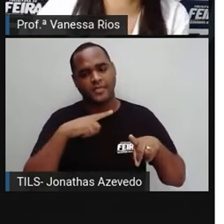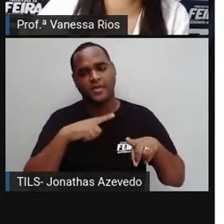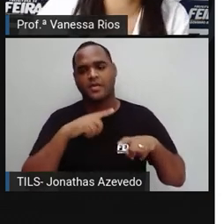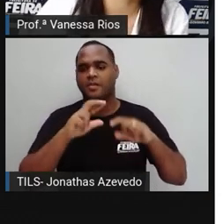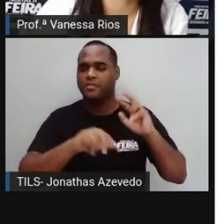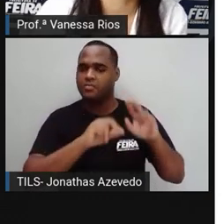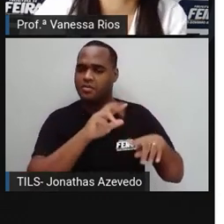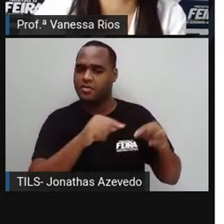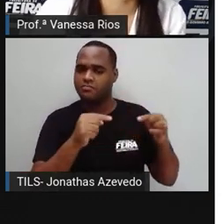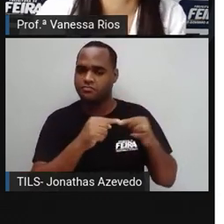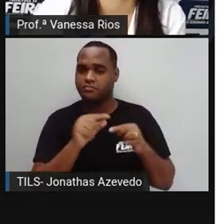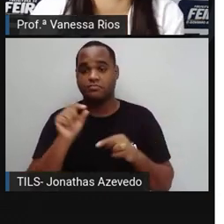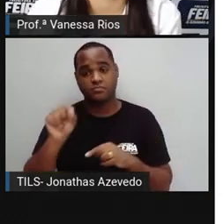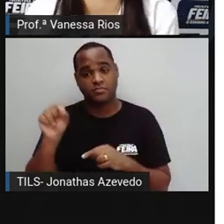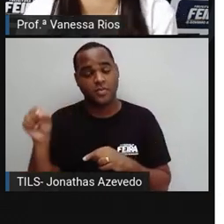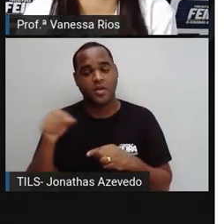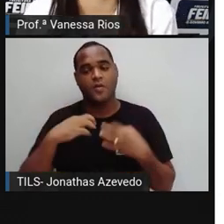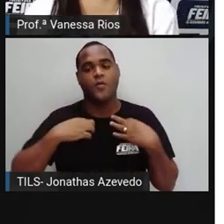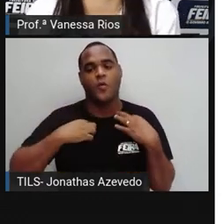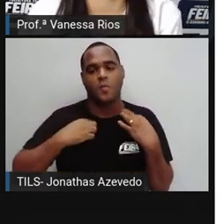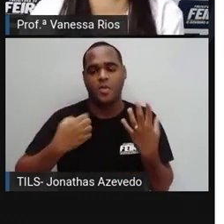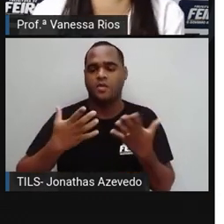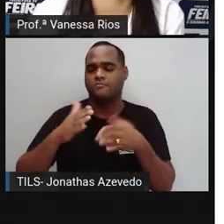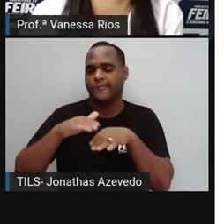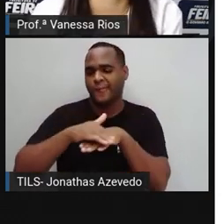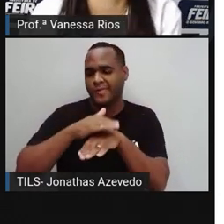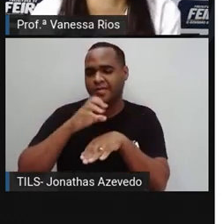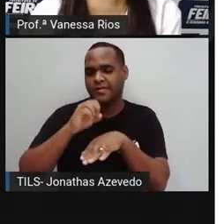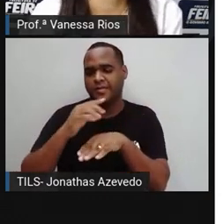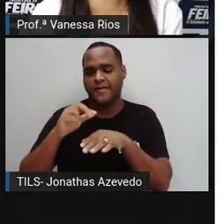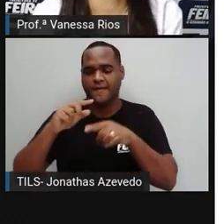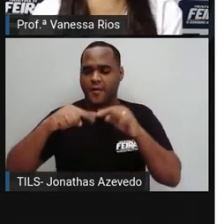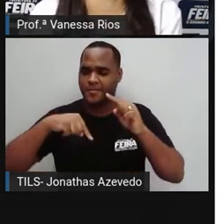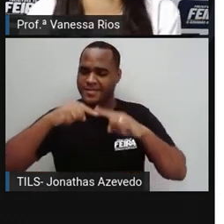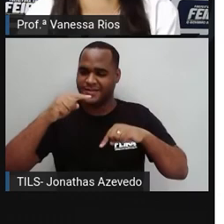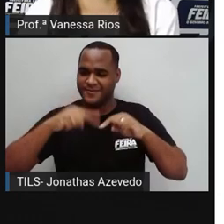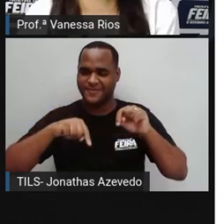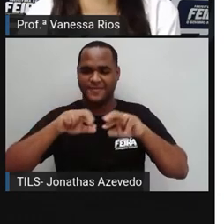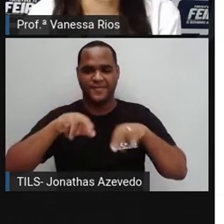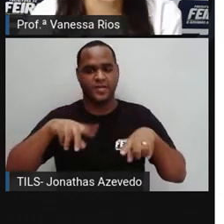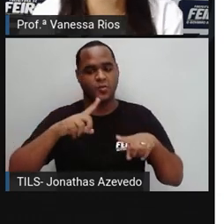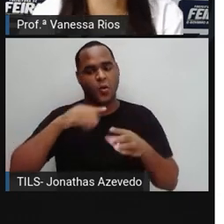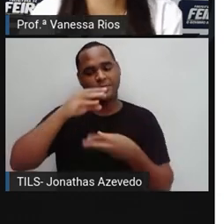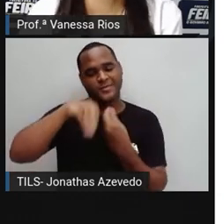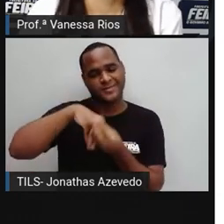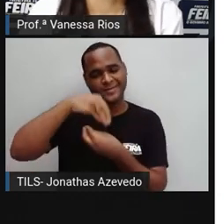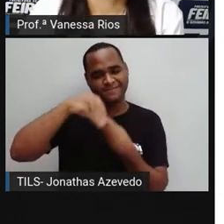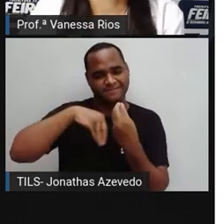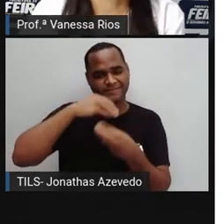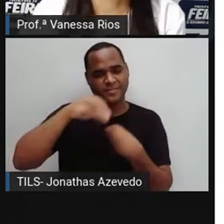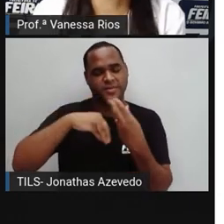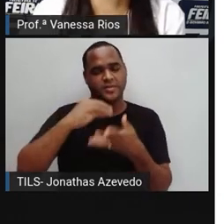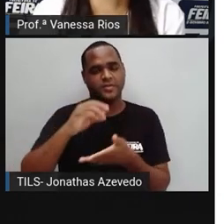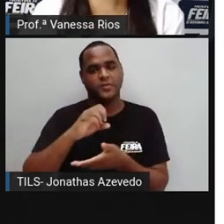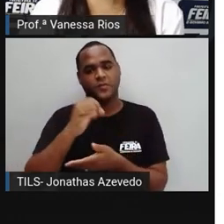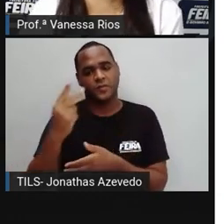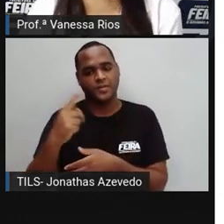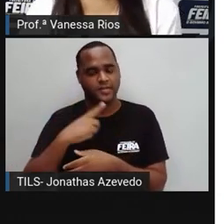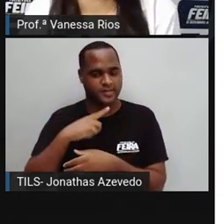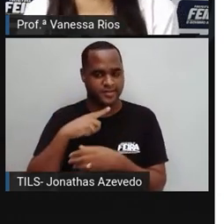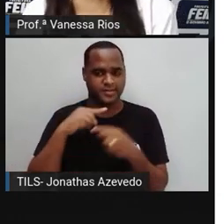específicos para roupas, para calçados, para objetos, ou em bazares misturados. Bazares que são